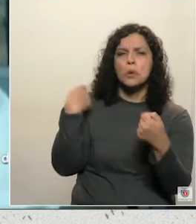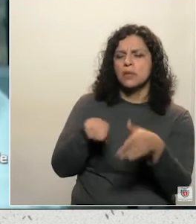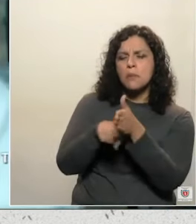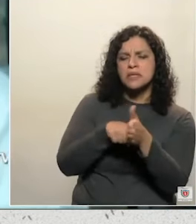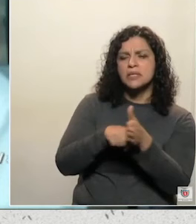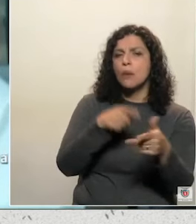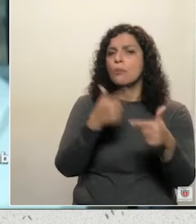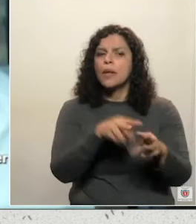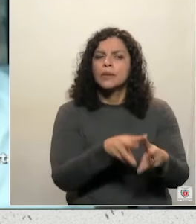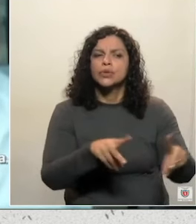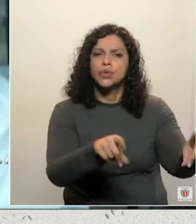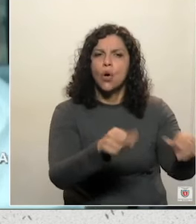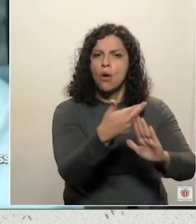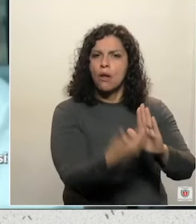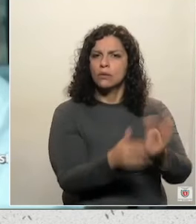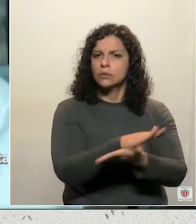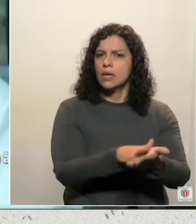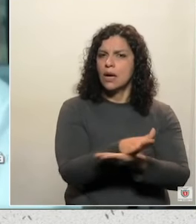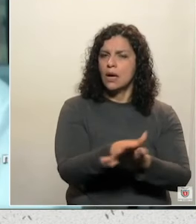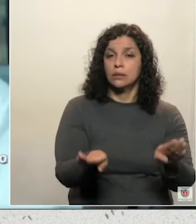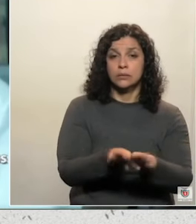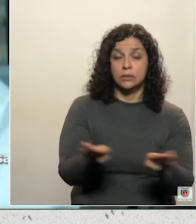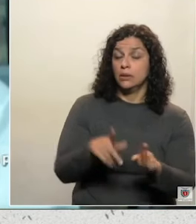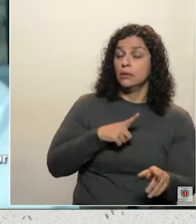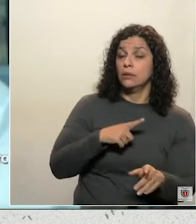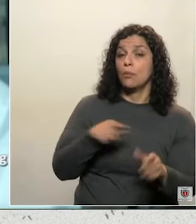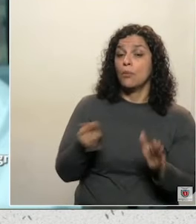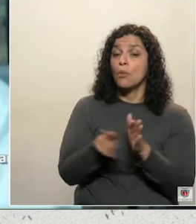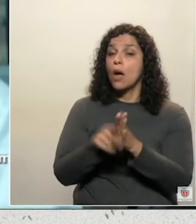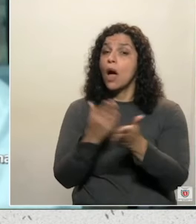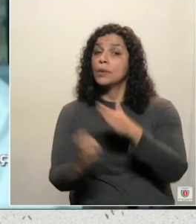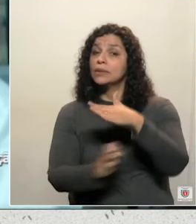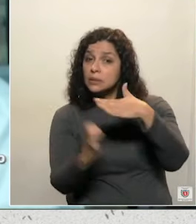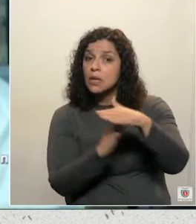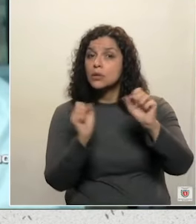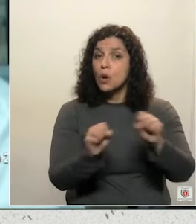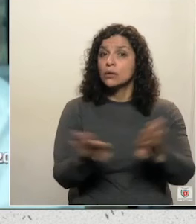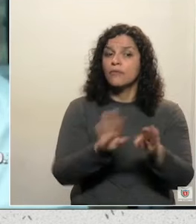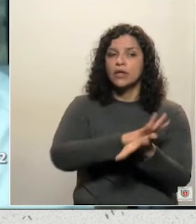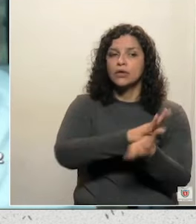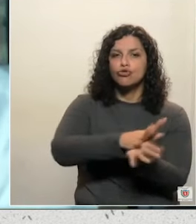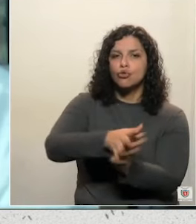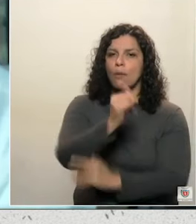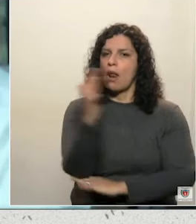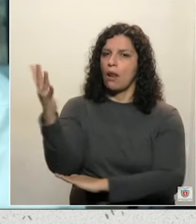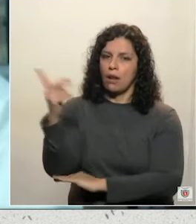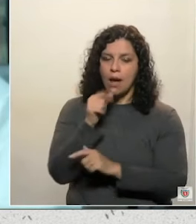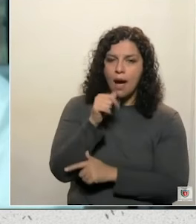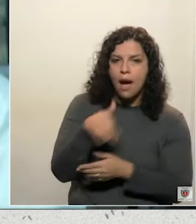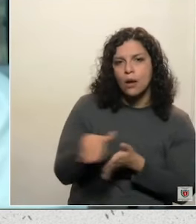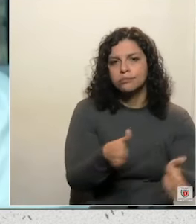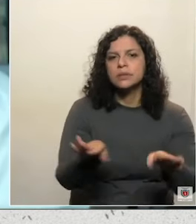ambiental, dos relatórios de impacto ambiental, em empreendimentos que têm, sim, potencial danoso ao meio ambiente. A gente está